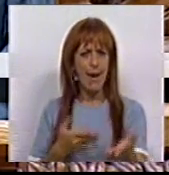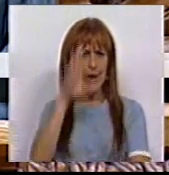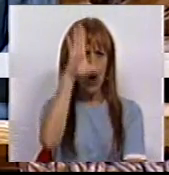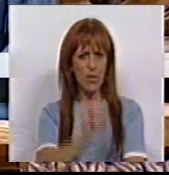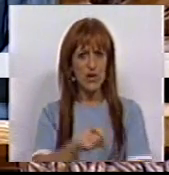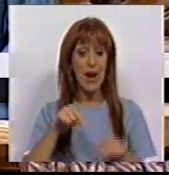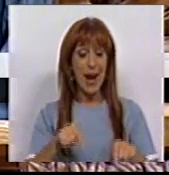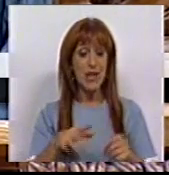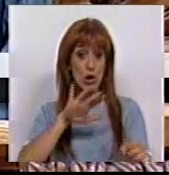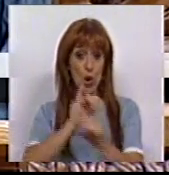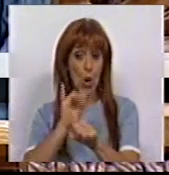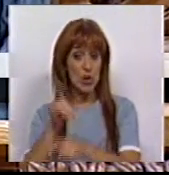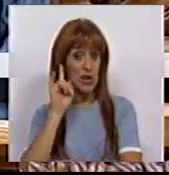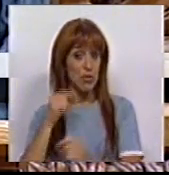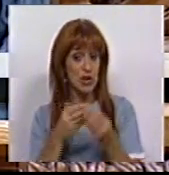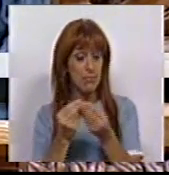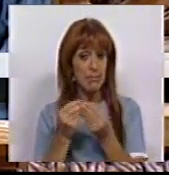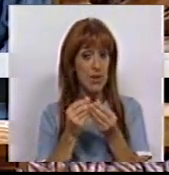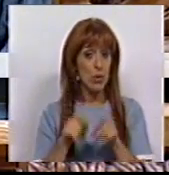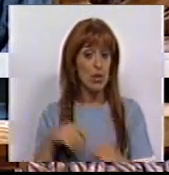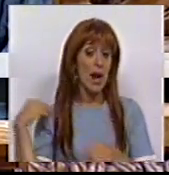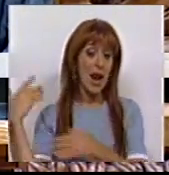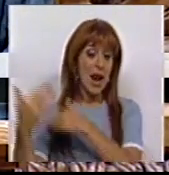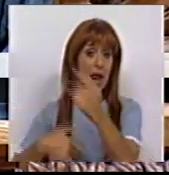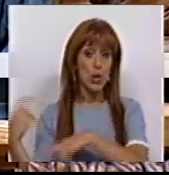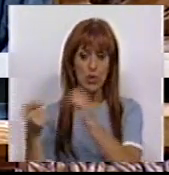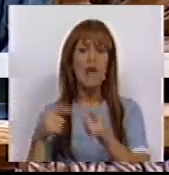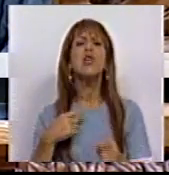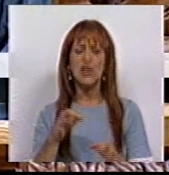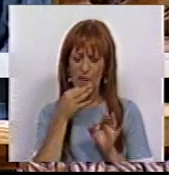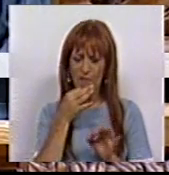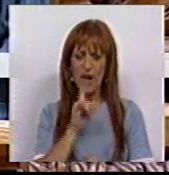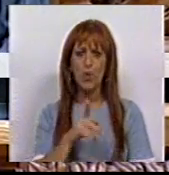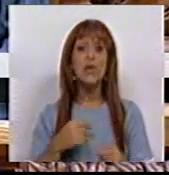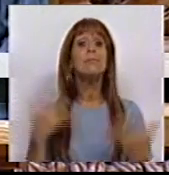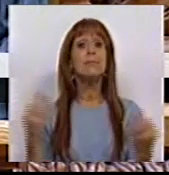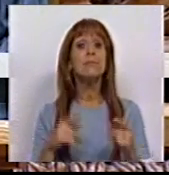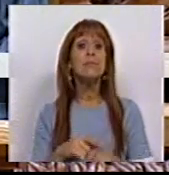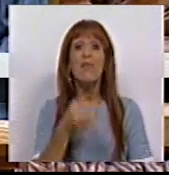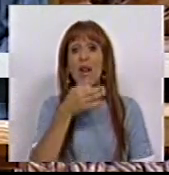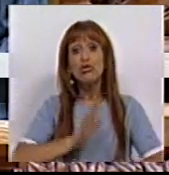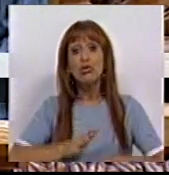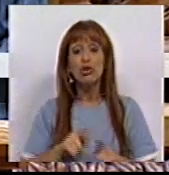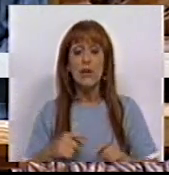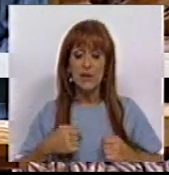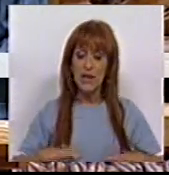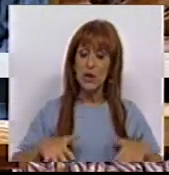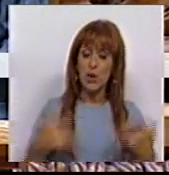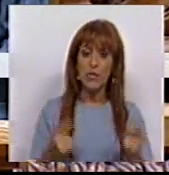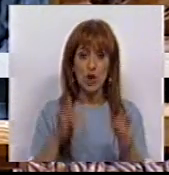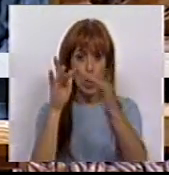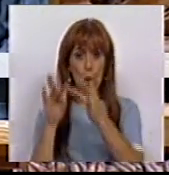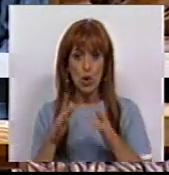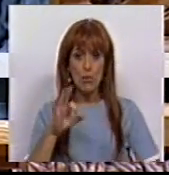ao Governo. Estas e outras importantes matérias que ao longo deste debate iremos tratar foram, aliás, abordadas nas iniciativas e